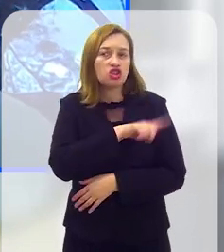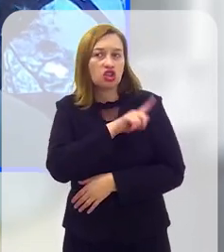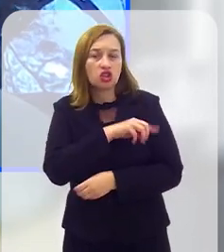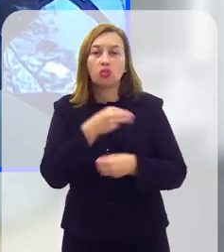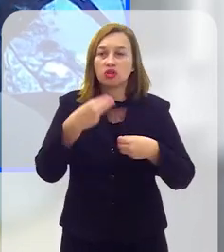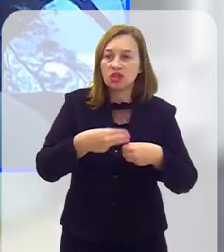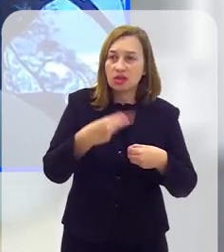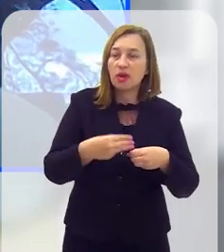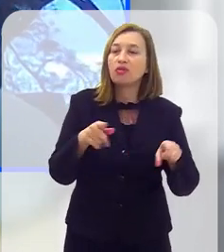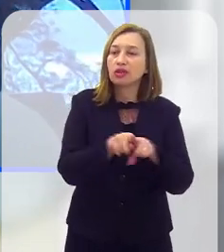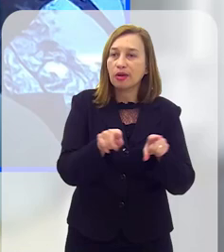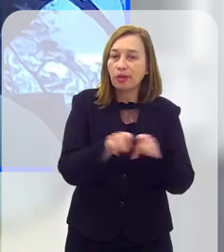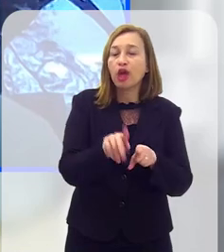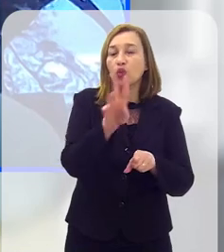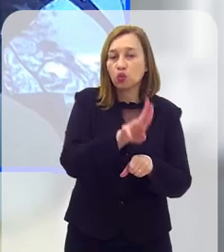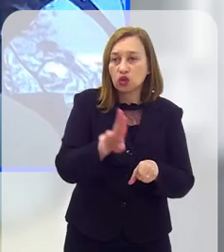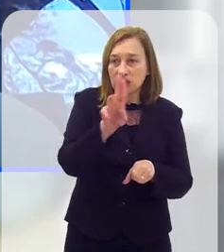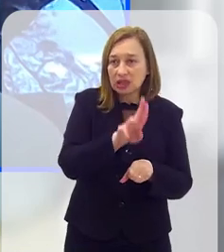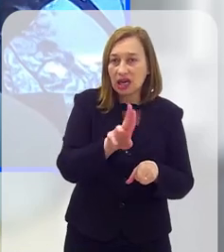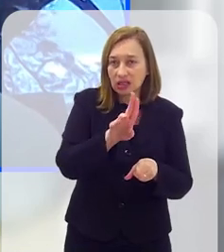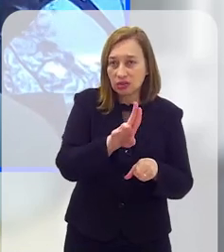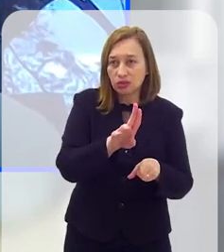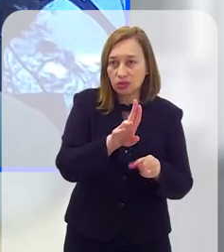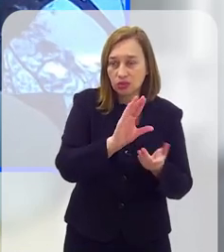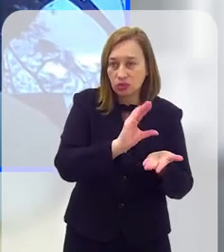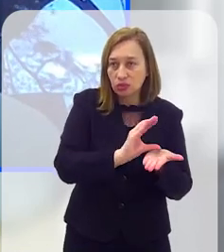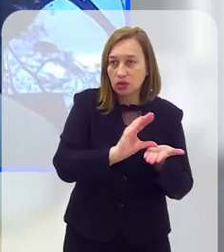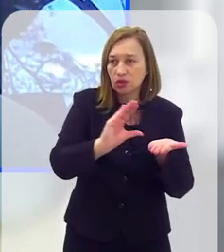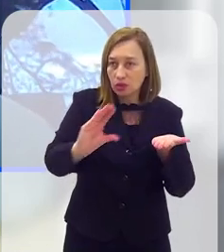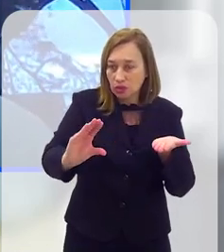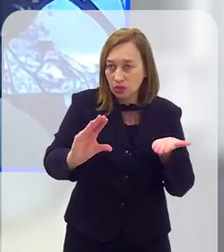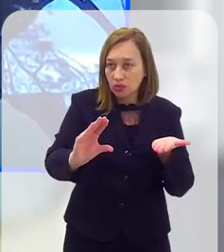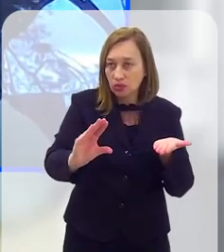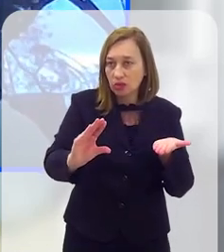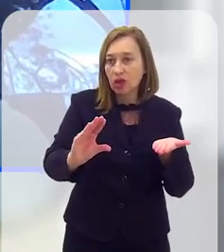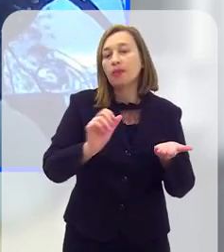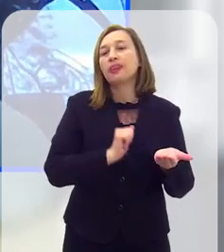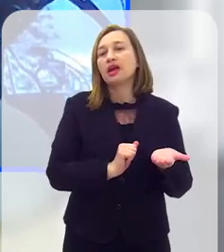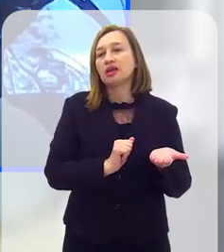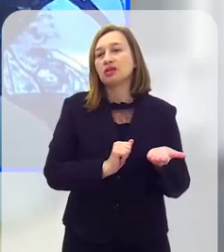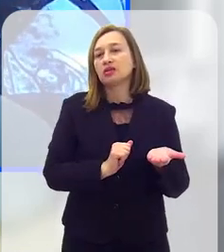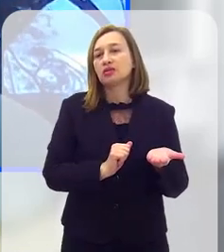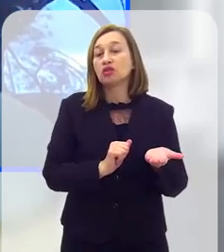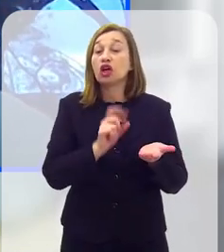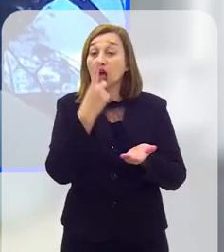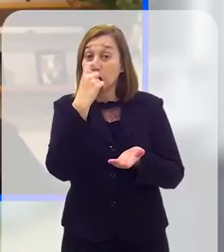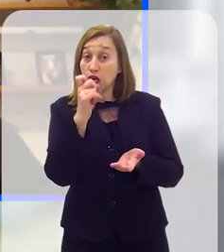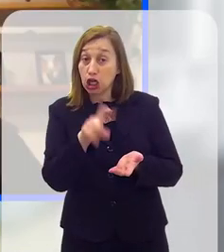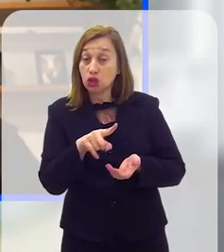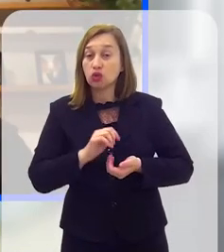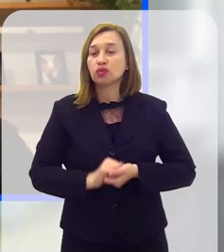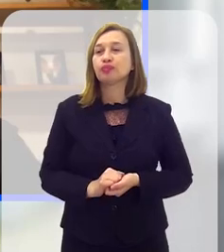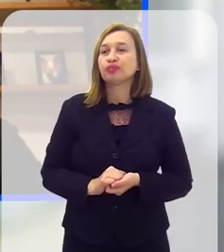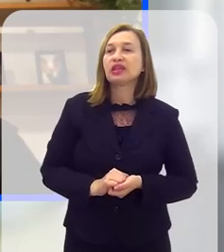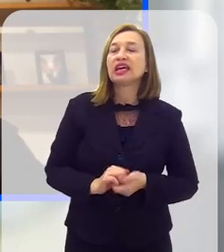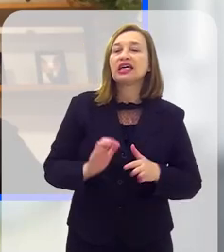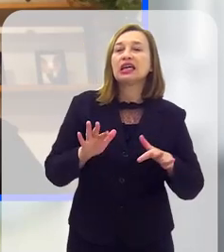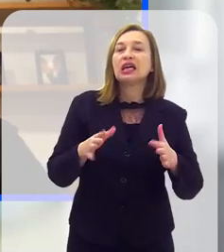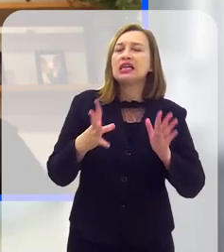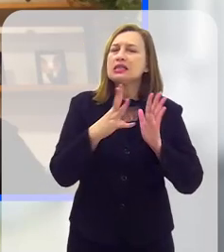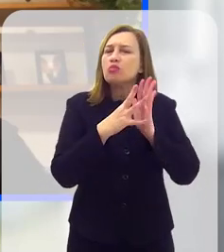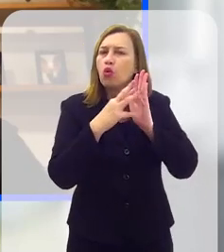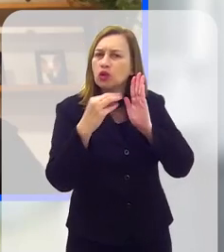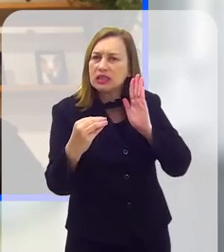para fazer toda a gestão municipal, ela também tem que ser utilizada para os serviços de resíduos